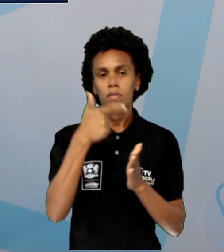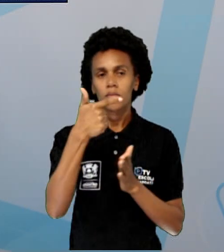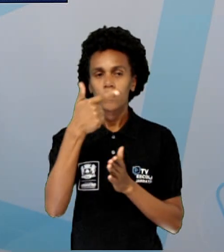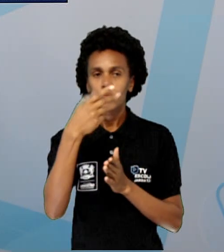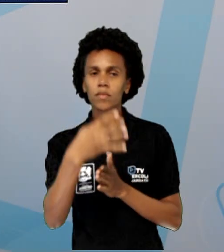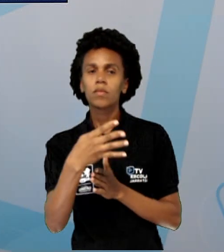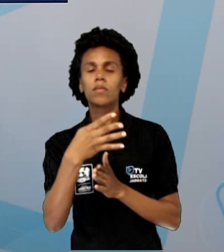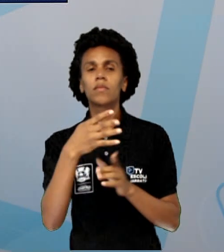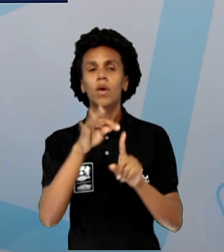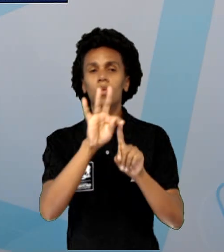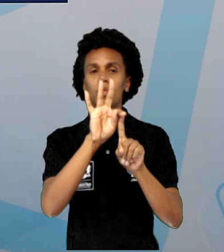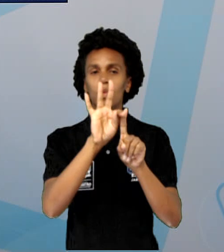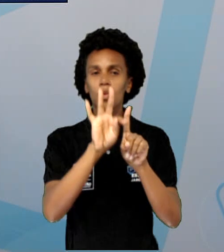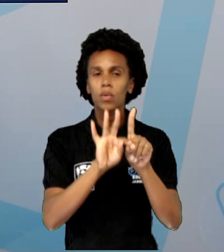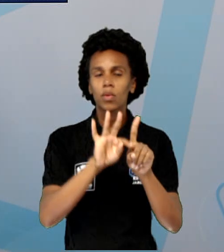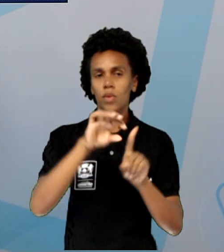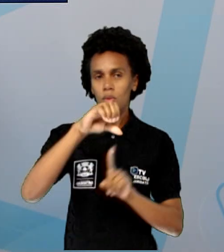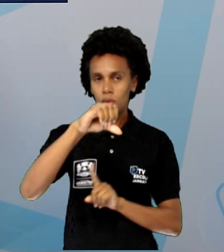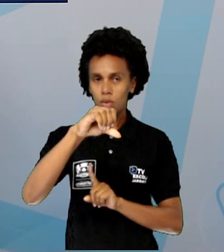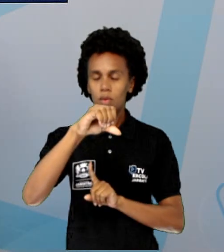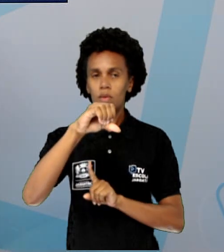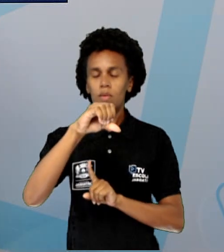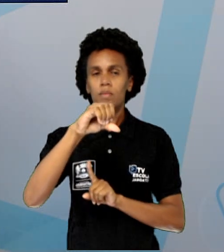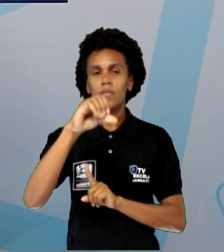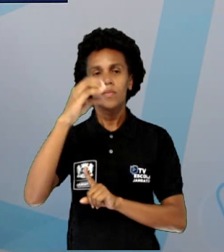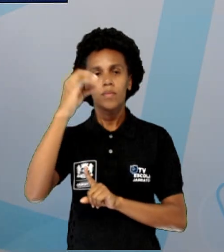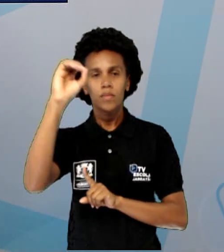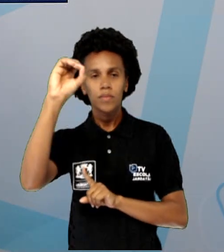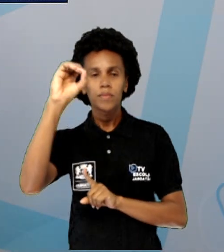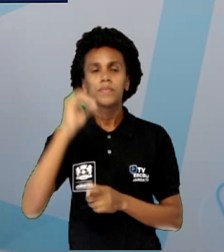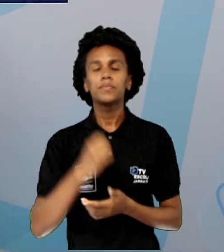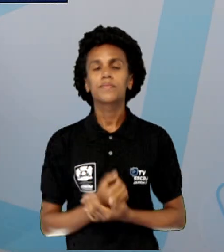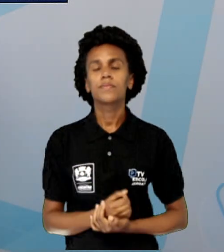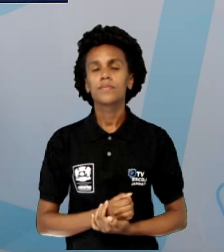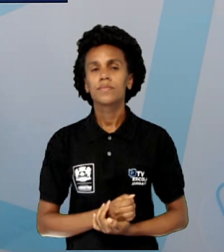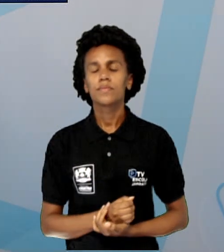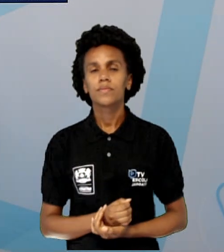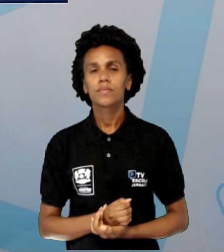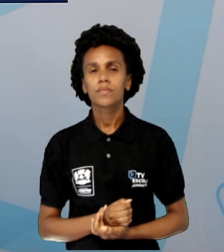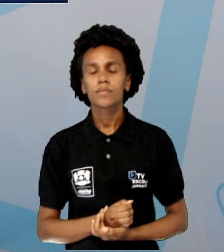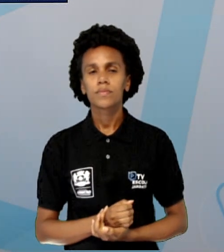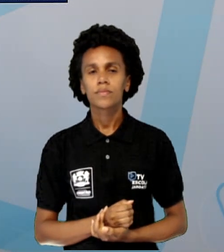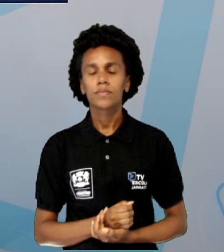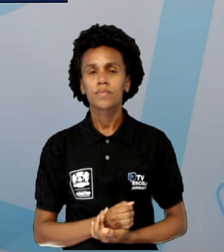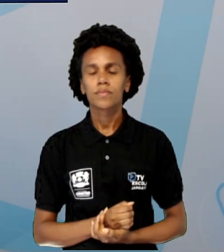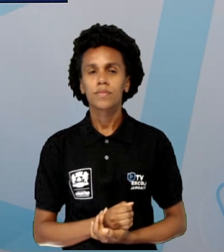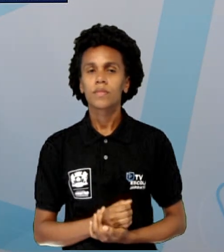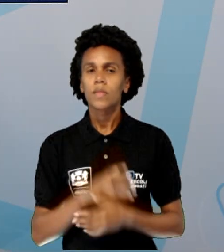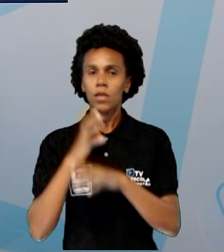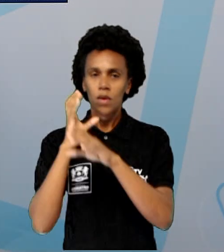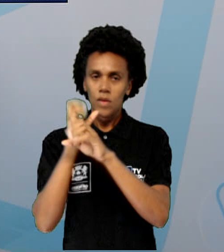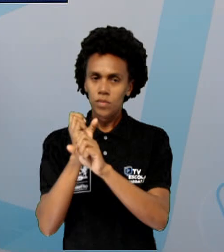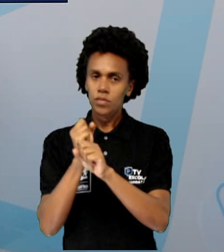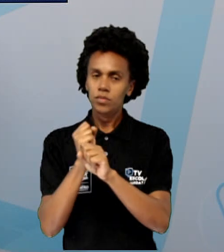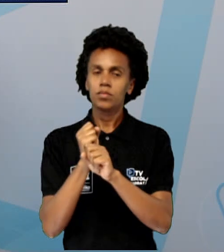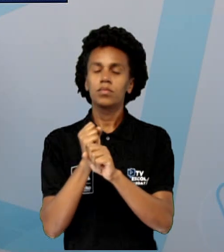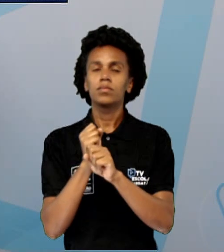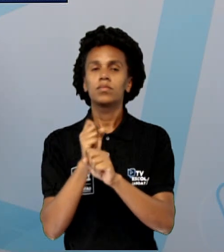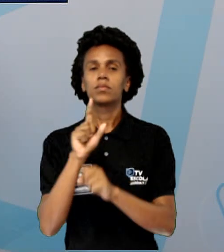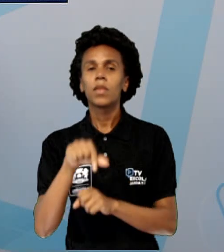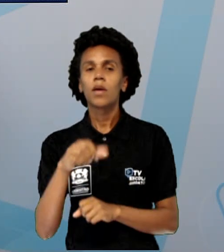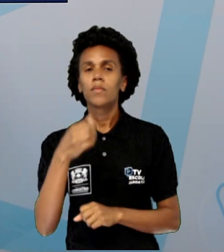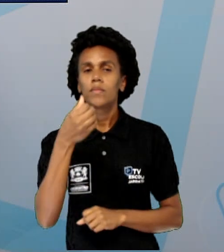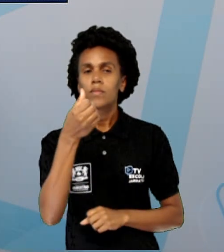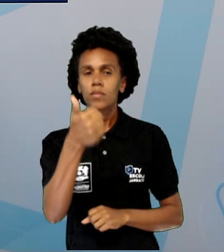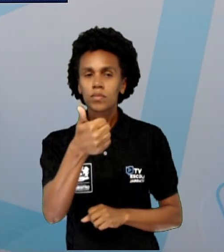movimento que foi feito e a temperatura de fato foi 16 graus. Então havia uma temperatura às